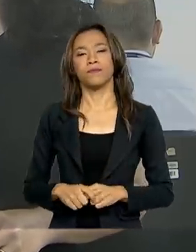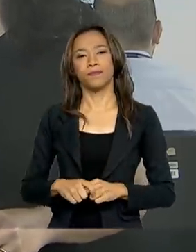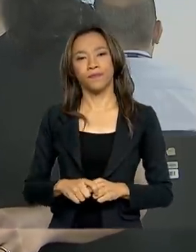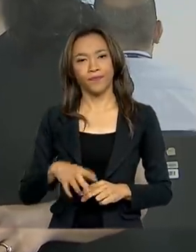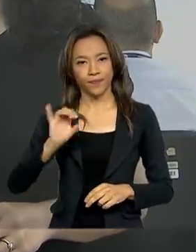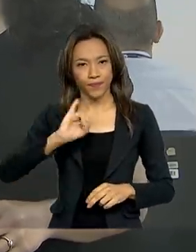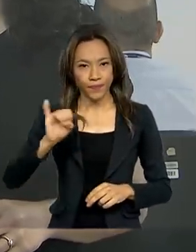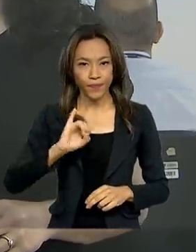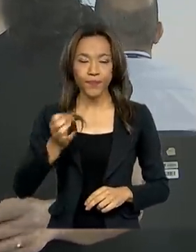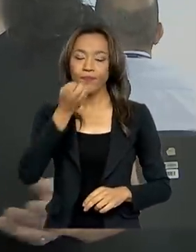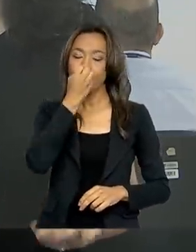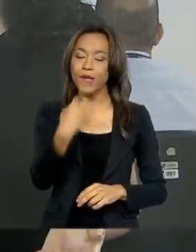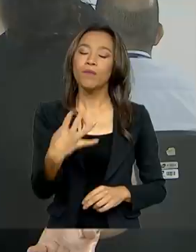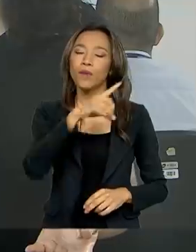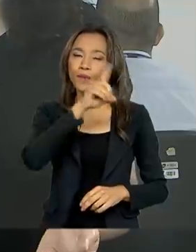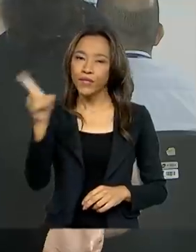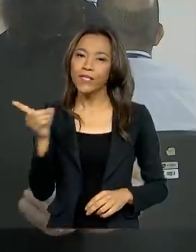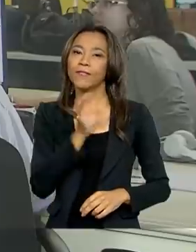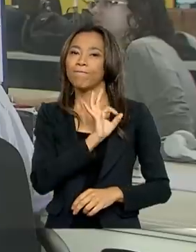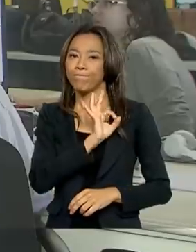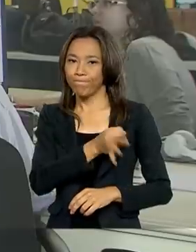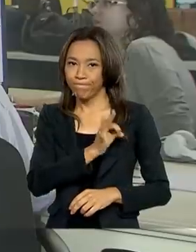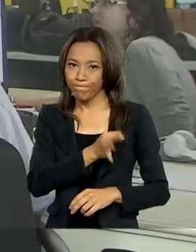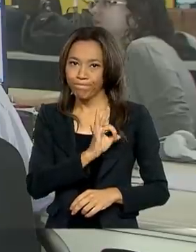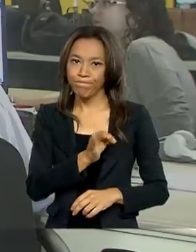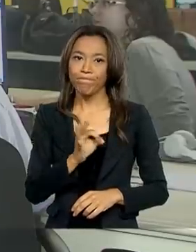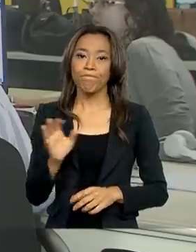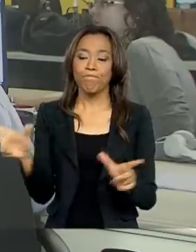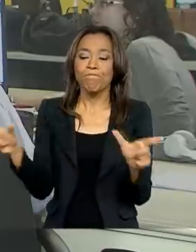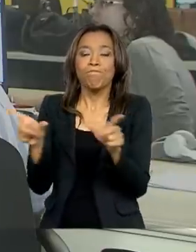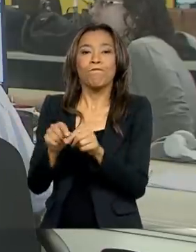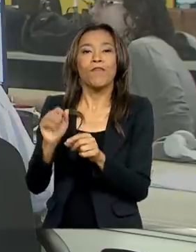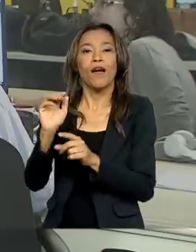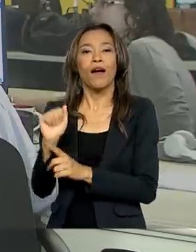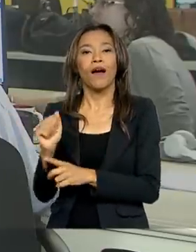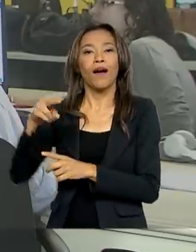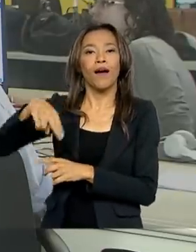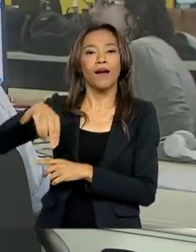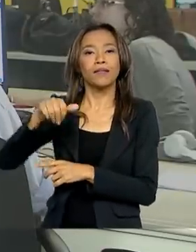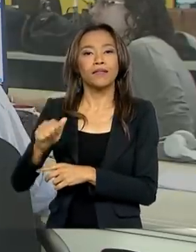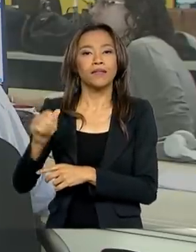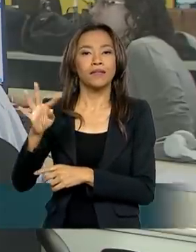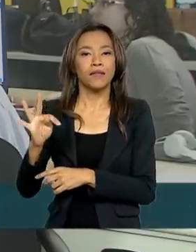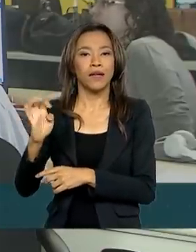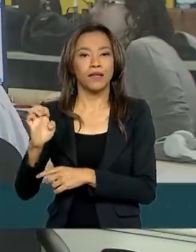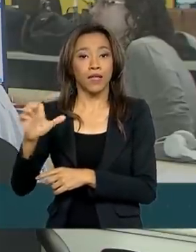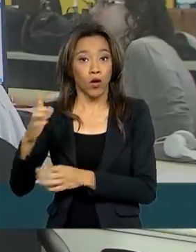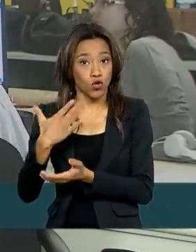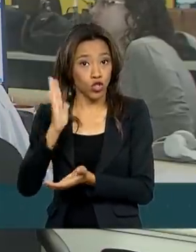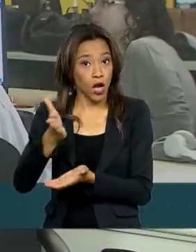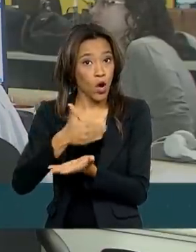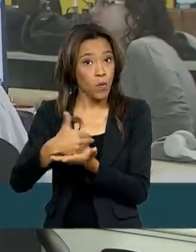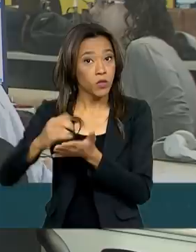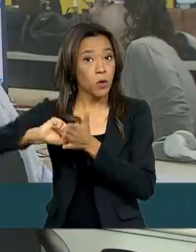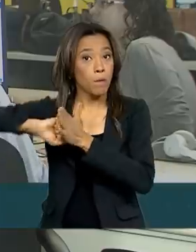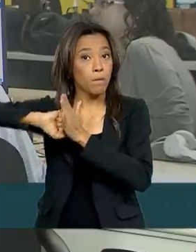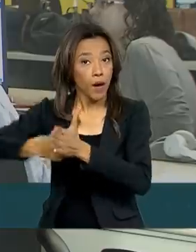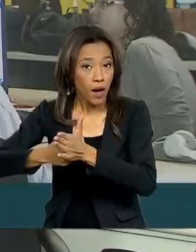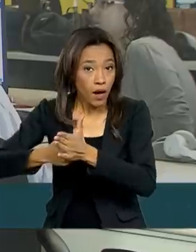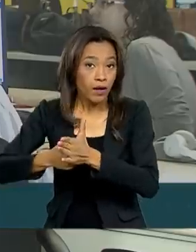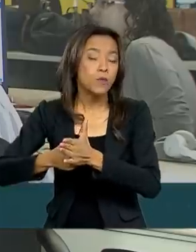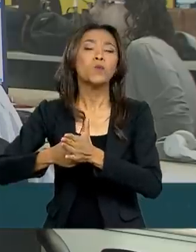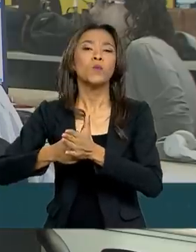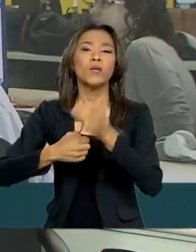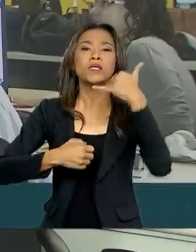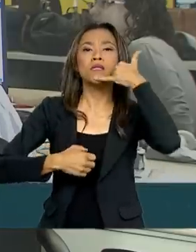Olá, Renata. Bom dia. É isso mesmo. A Agência Nacional de Telecomunicações, a Anatel, começou a bloquear os celulares pré-pagos que não